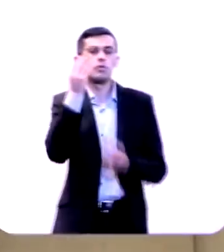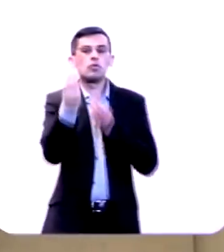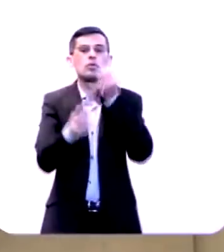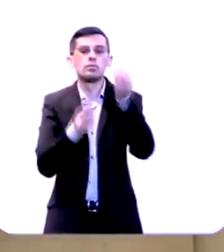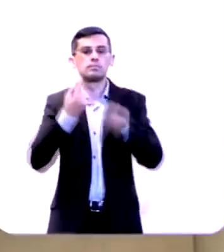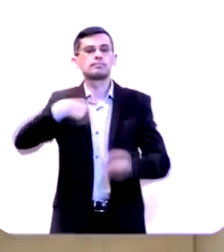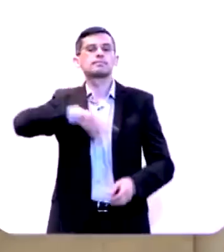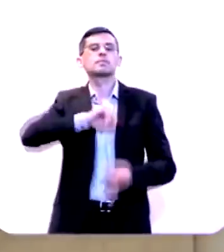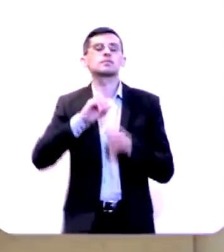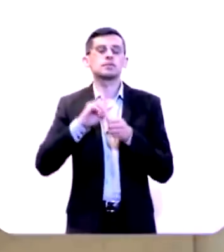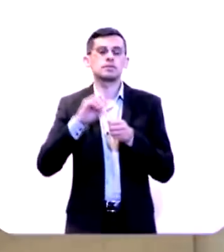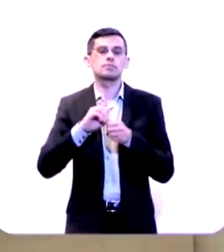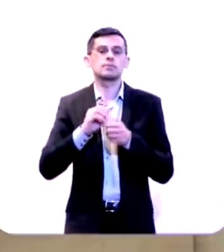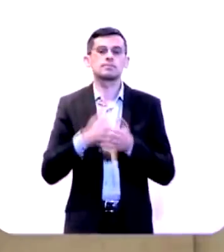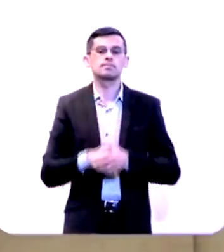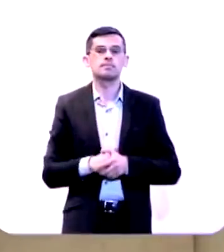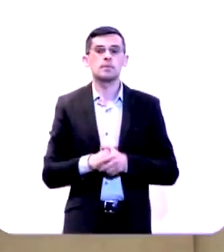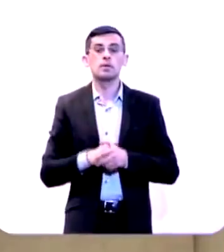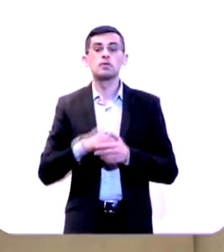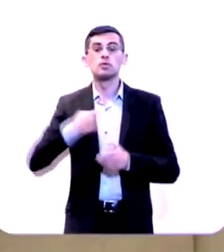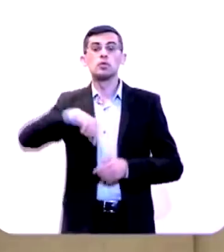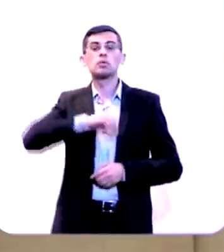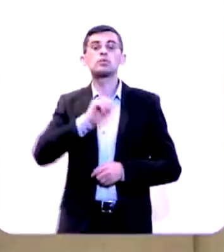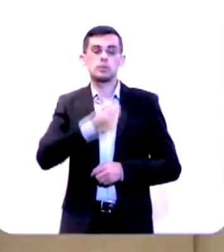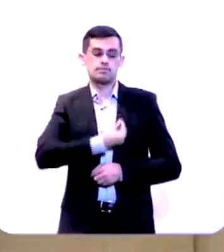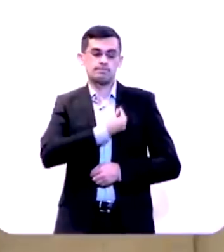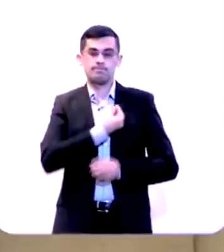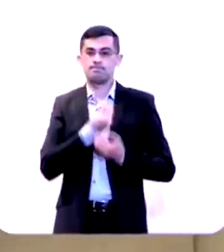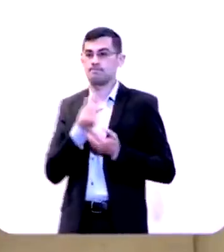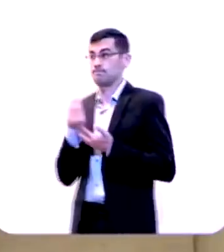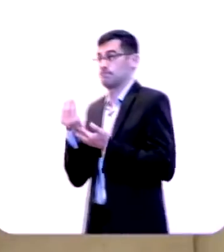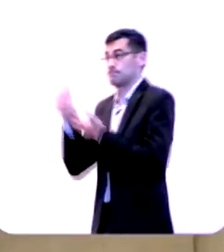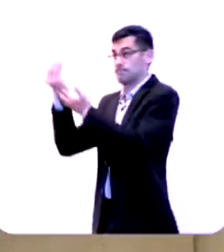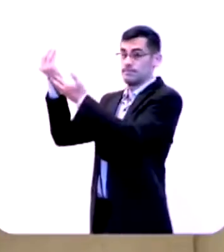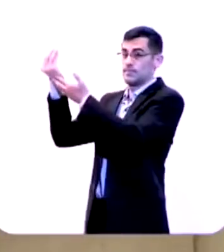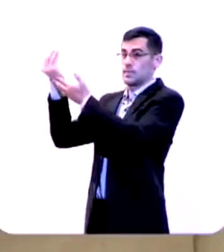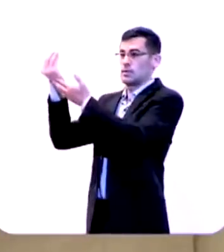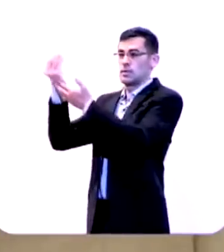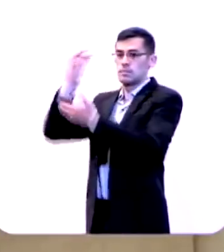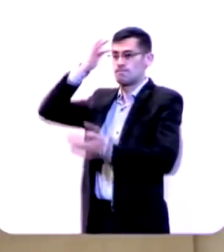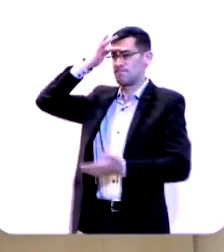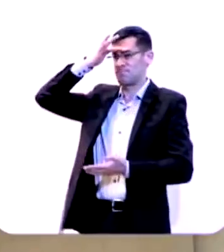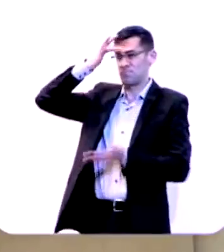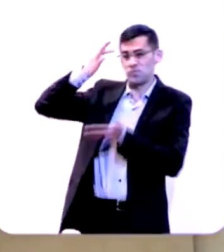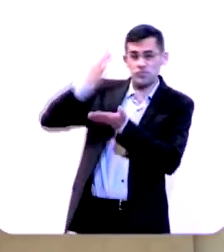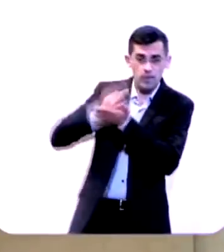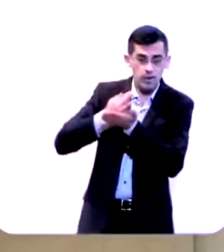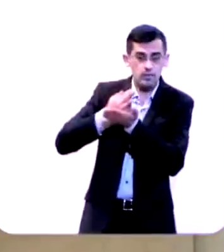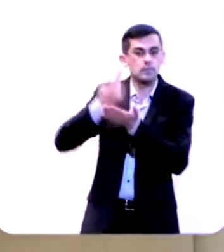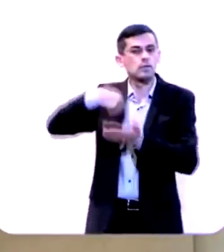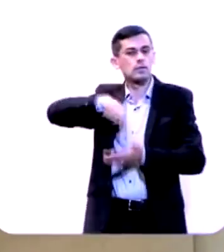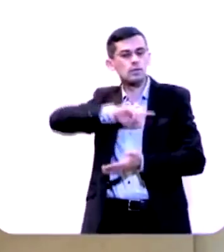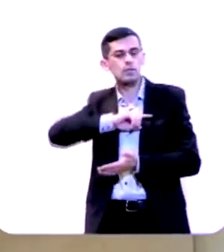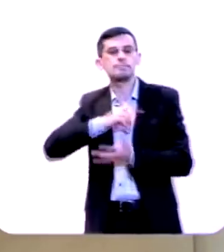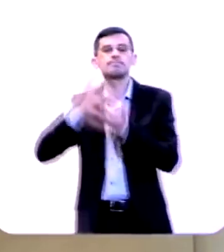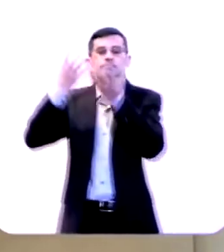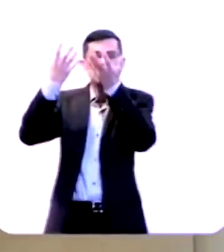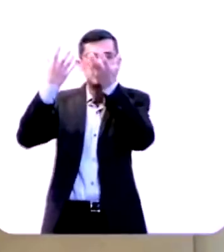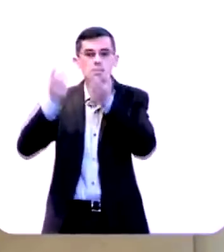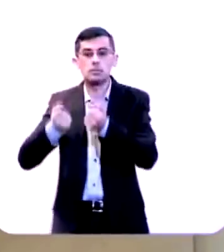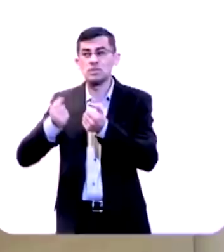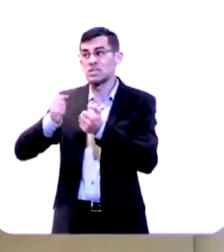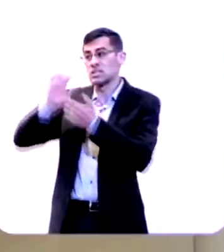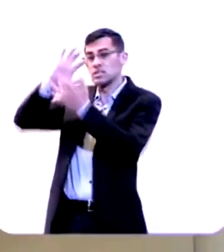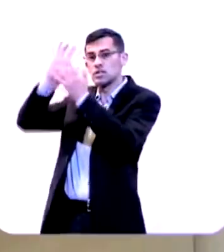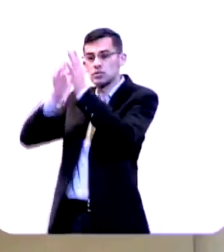faz isso a gente se entrega a Jesus pela fé a gente permite que Jesus